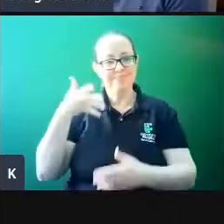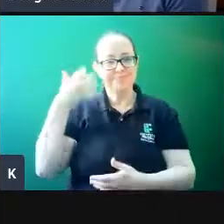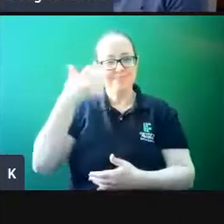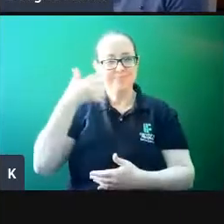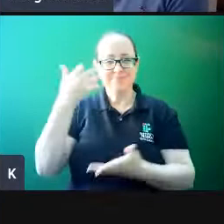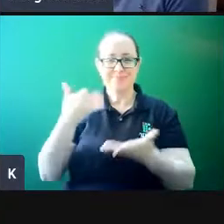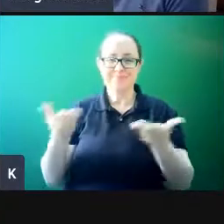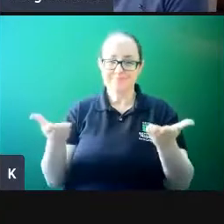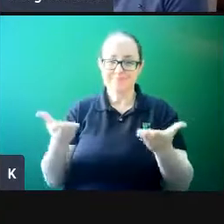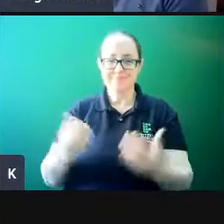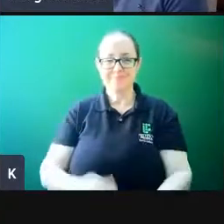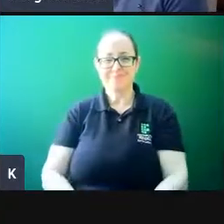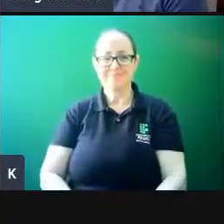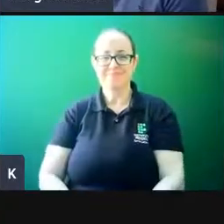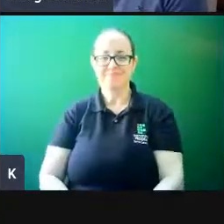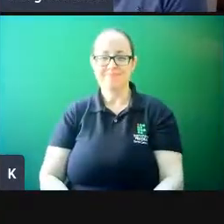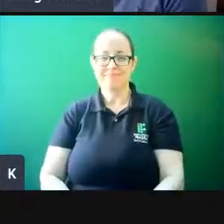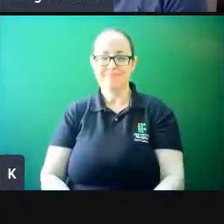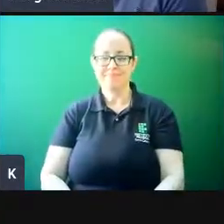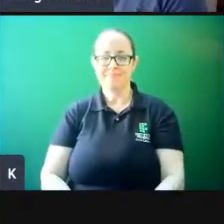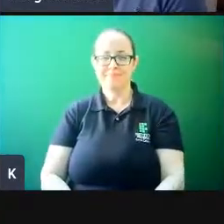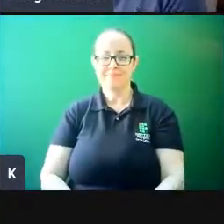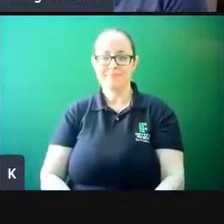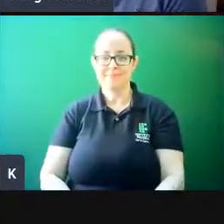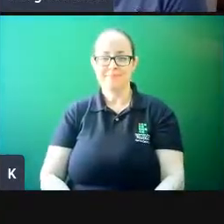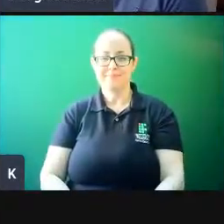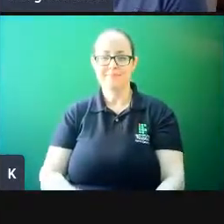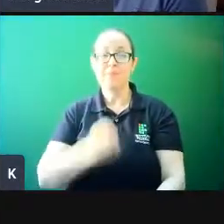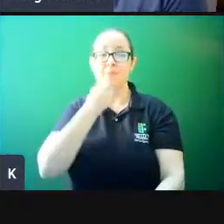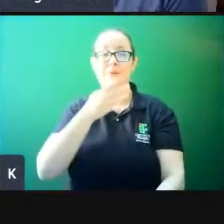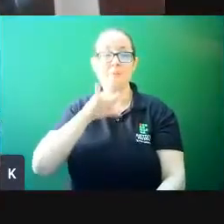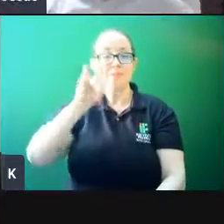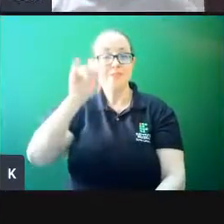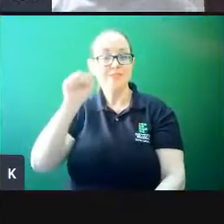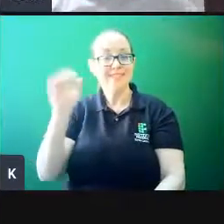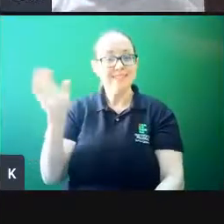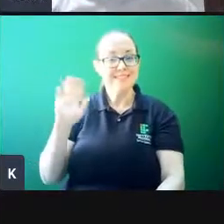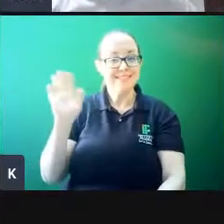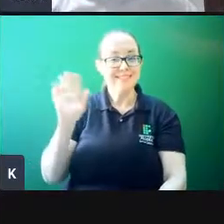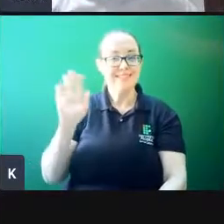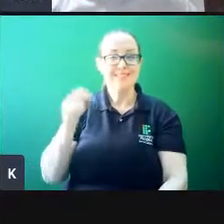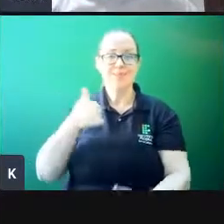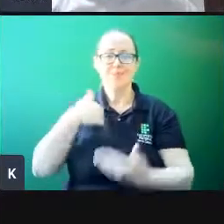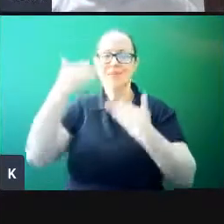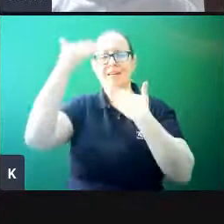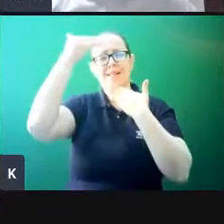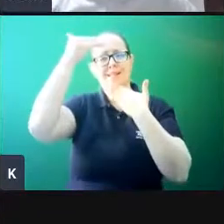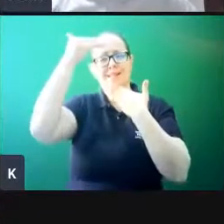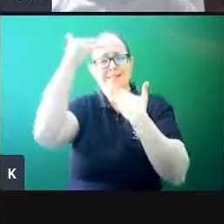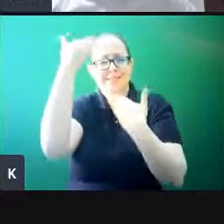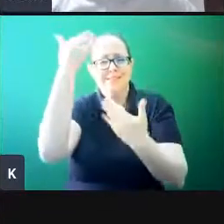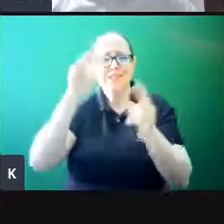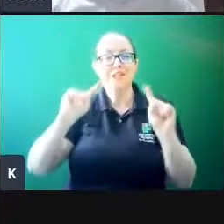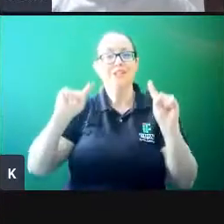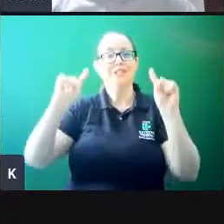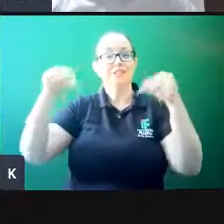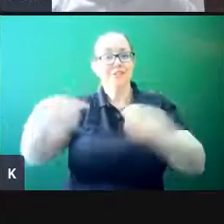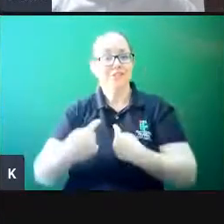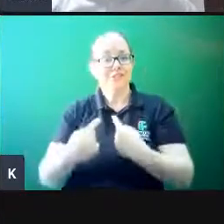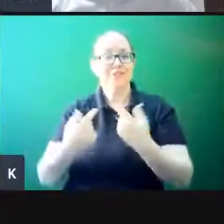Fica à vontade. Oi, bom dia. Bom dia, Josué. Eu que agradeço, né, um desafio enorme estar aqui